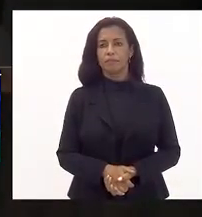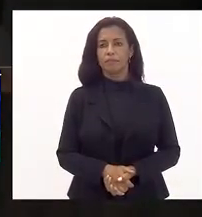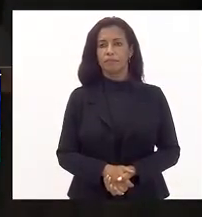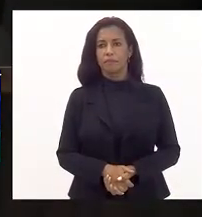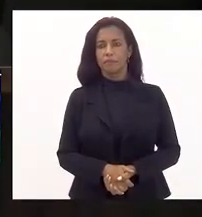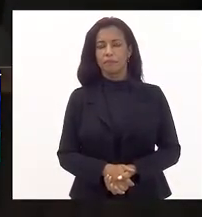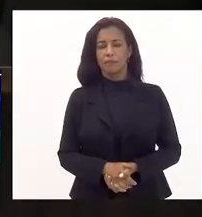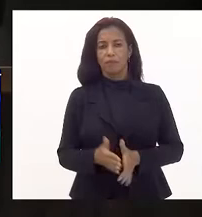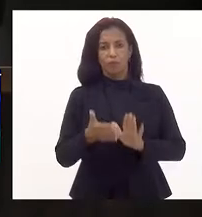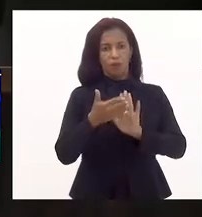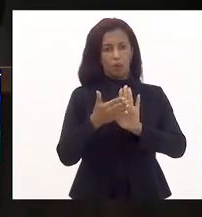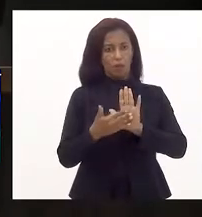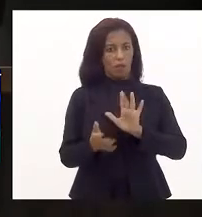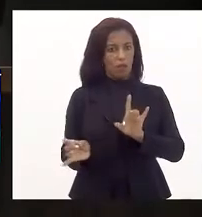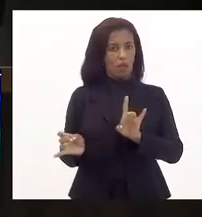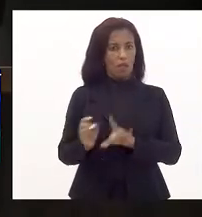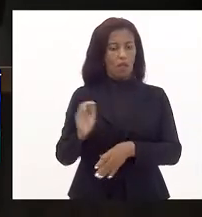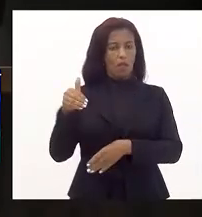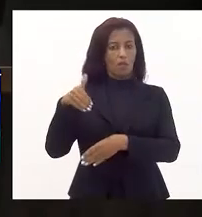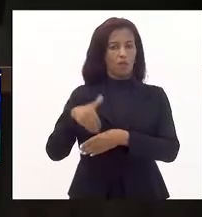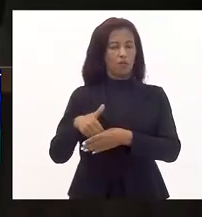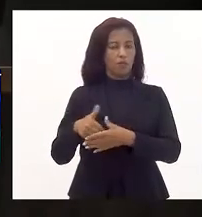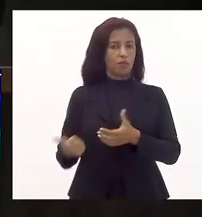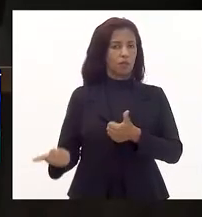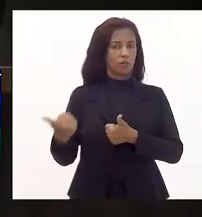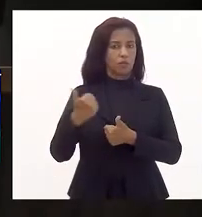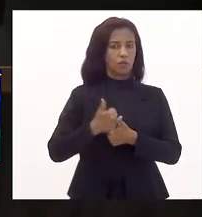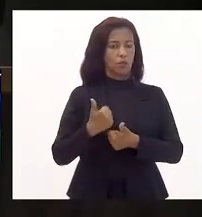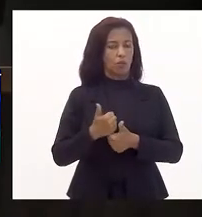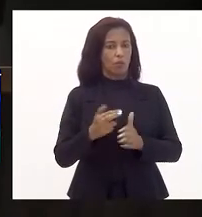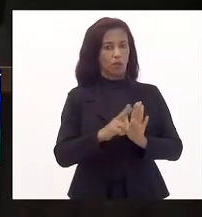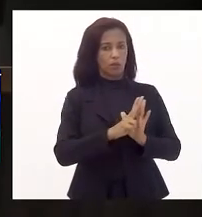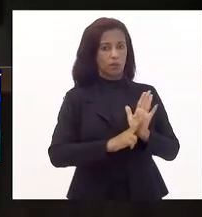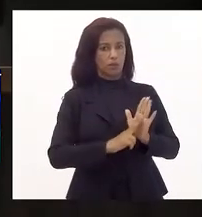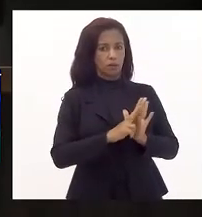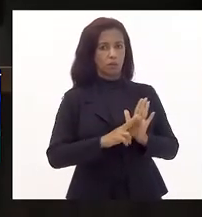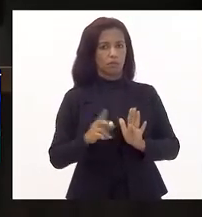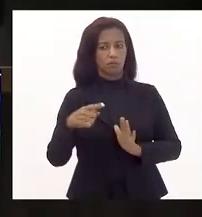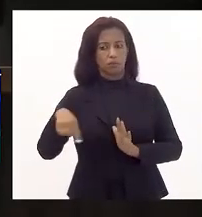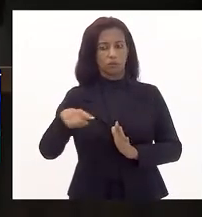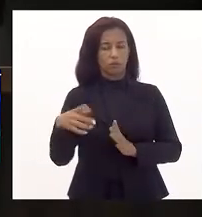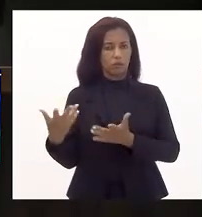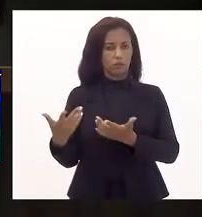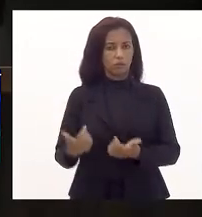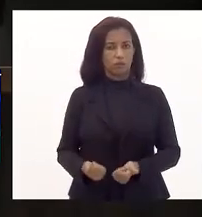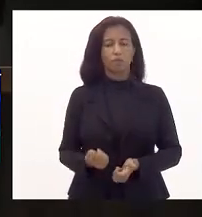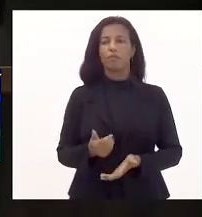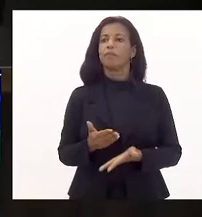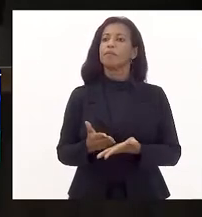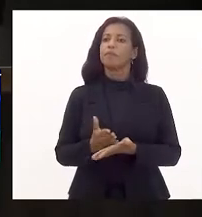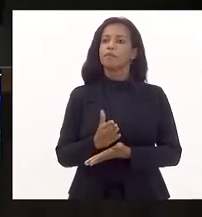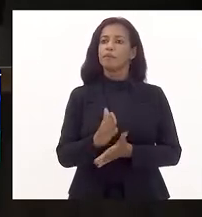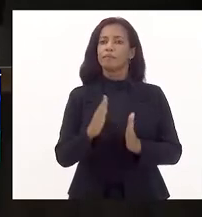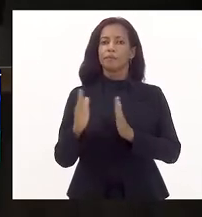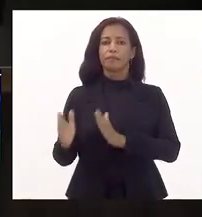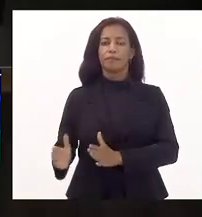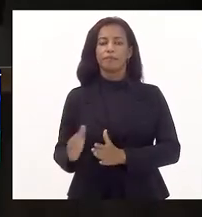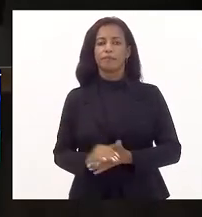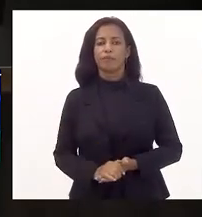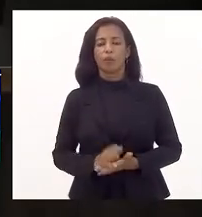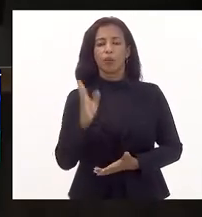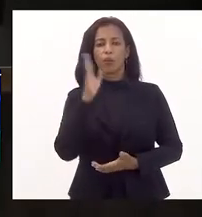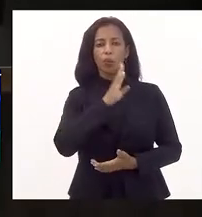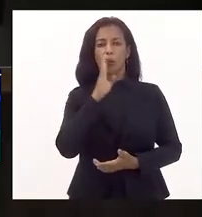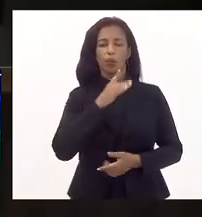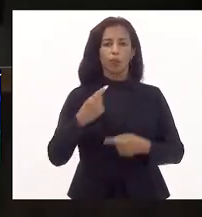Com os pareceres emitidos em votação substitutivo conforme a final de redação. Se os que aprovam permaneçam como estão aprovados, vai autógrafo. Em regime